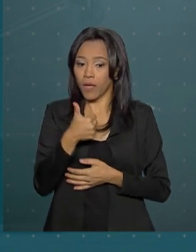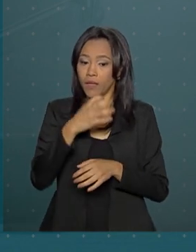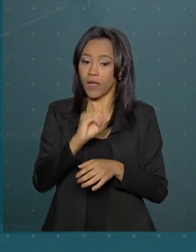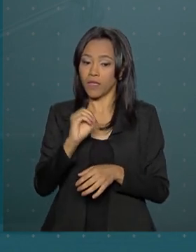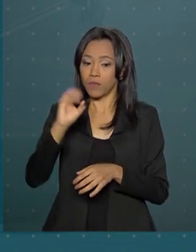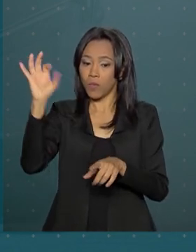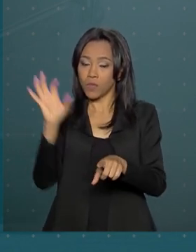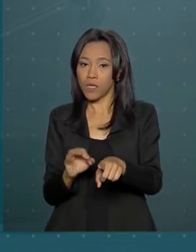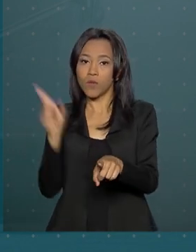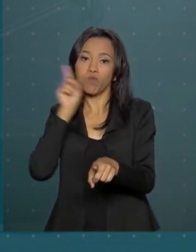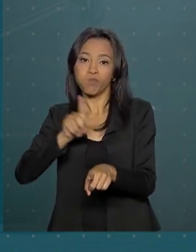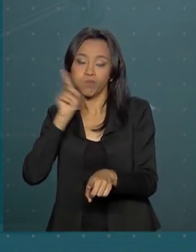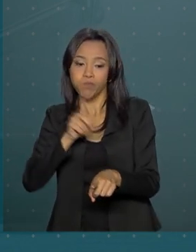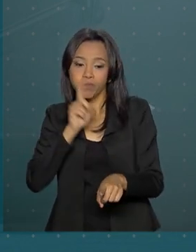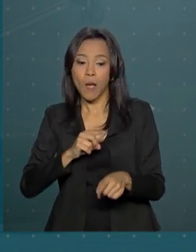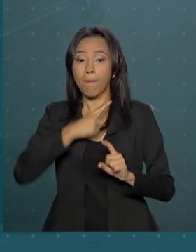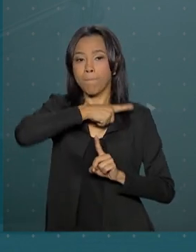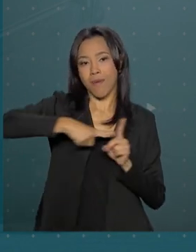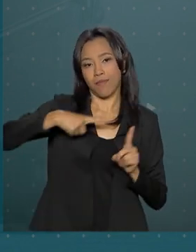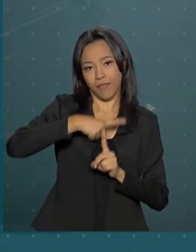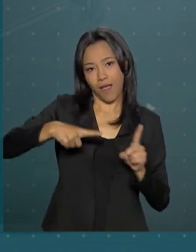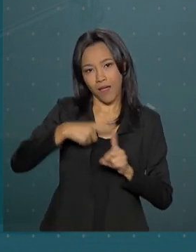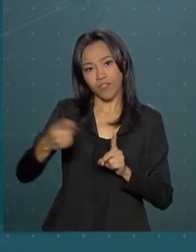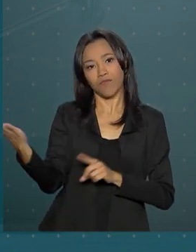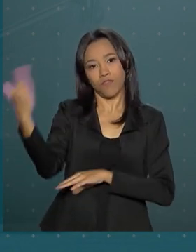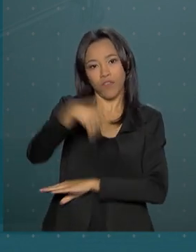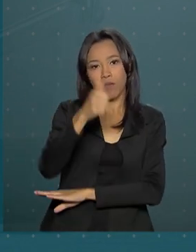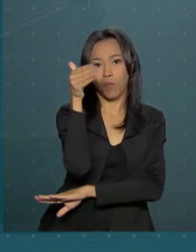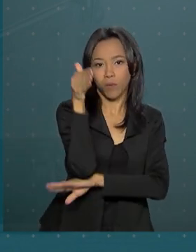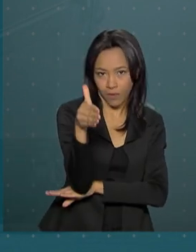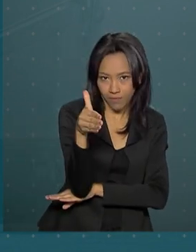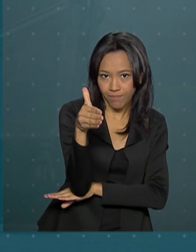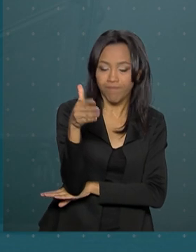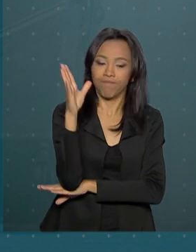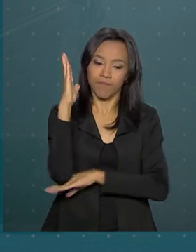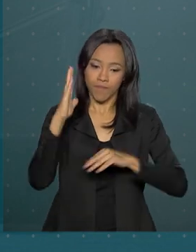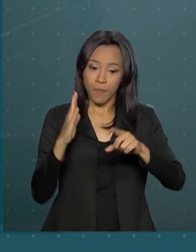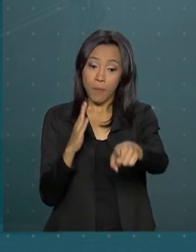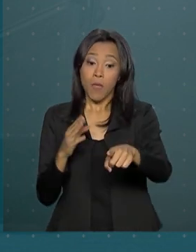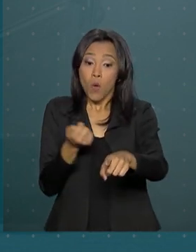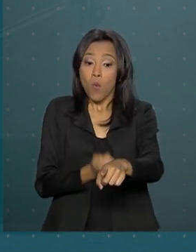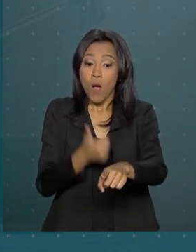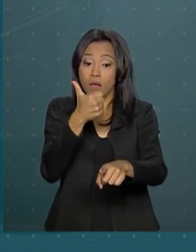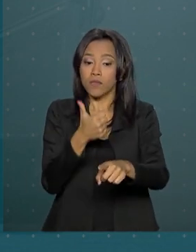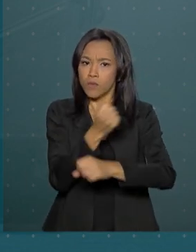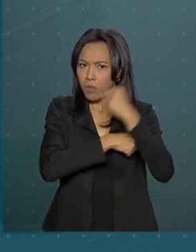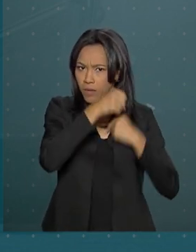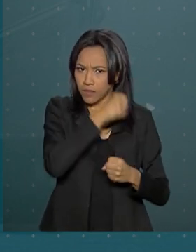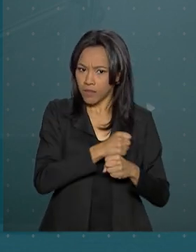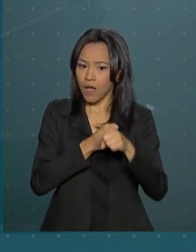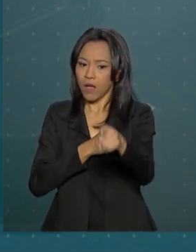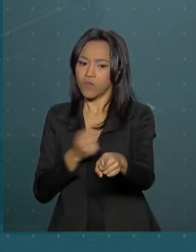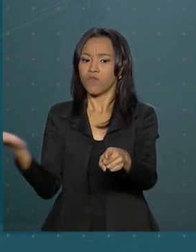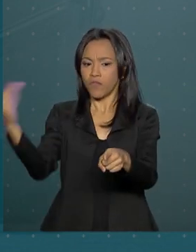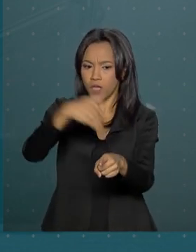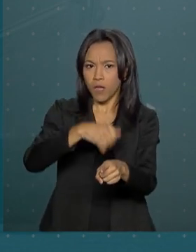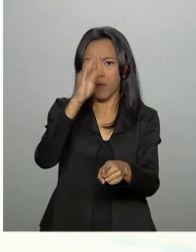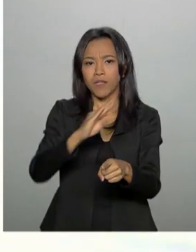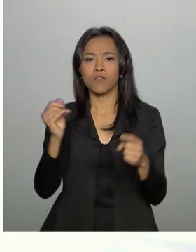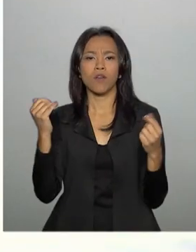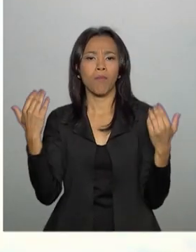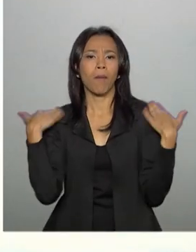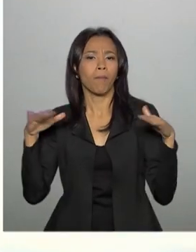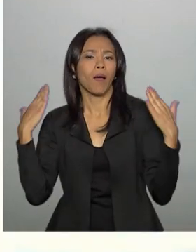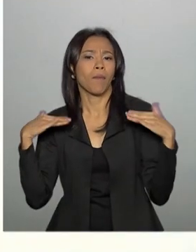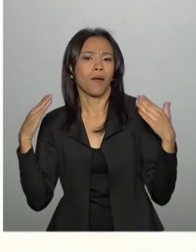-americanos. Metade dos visitantes se hospedam em hotéis. No ano passado, quase 60% vieram ao Brasil por lazer.